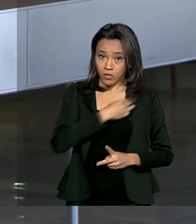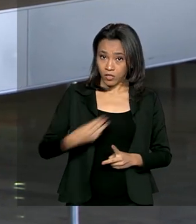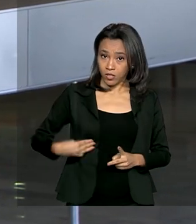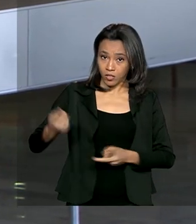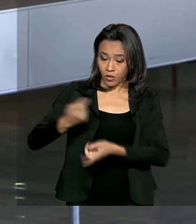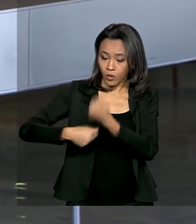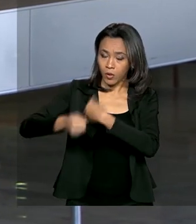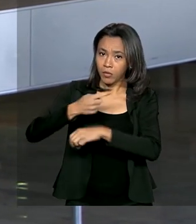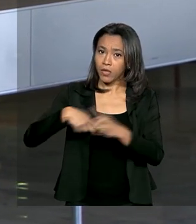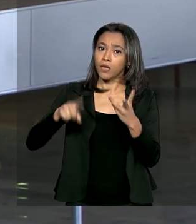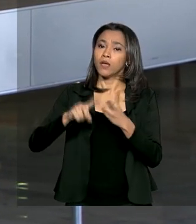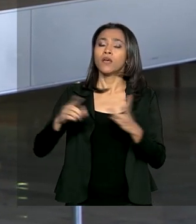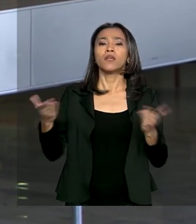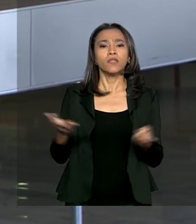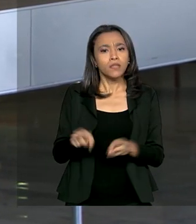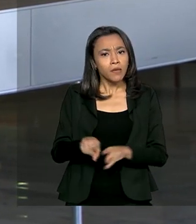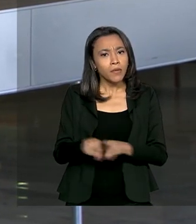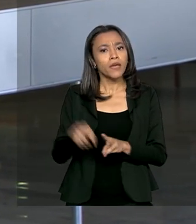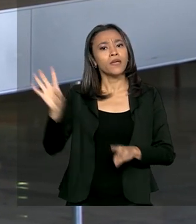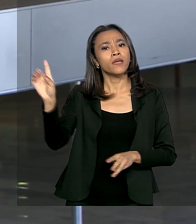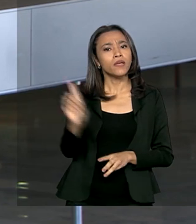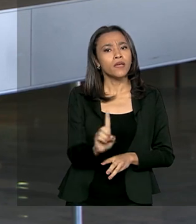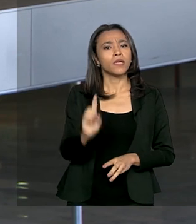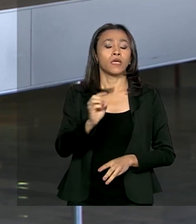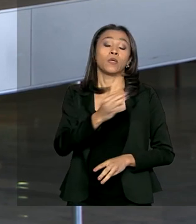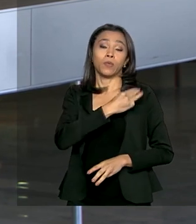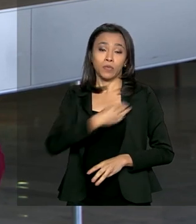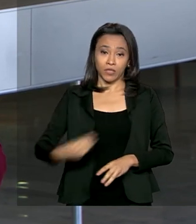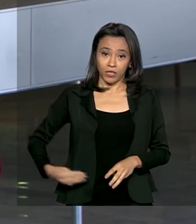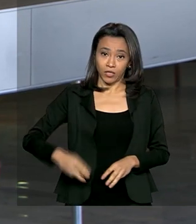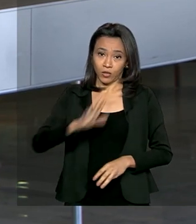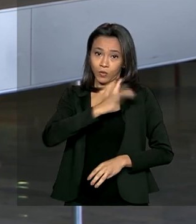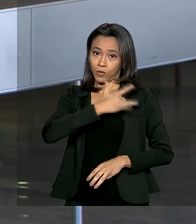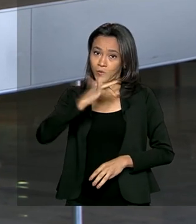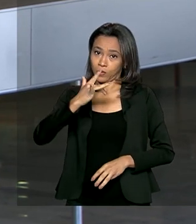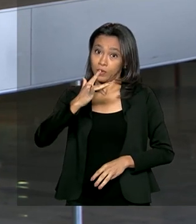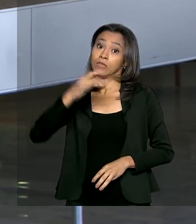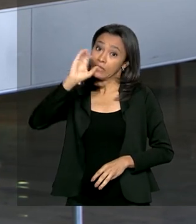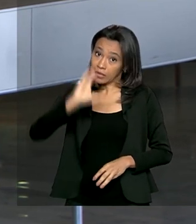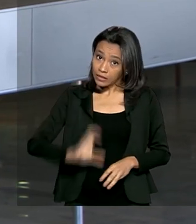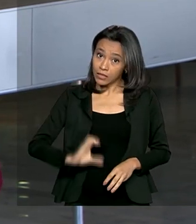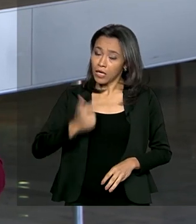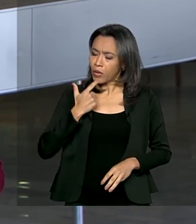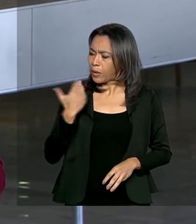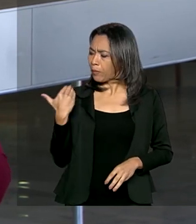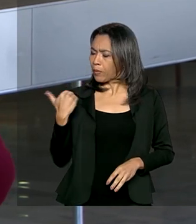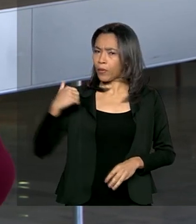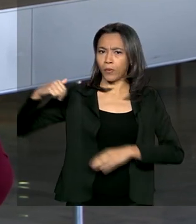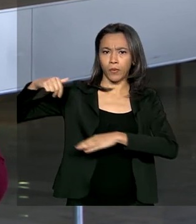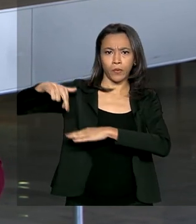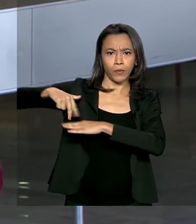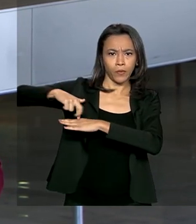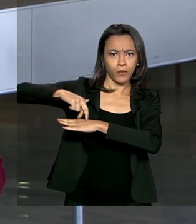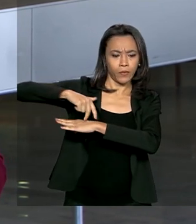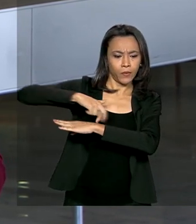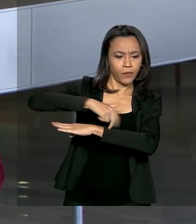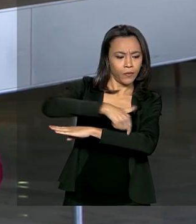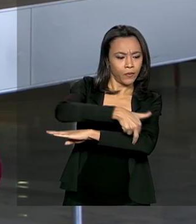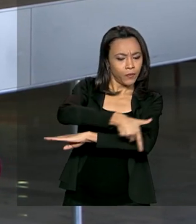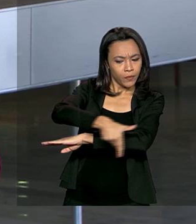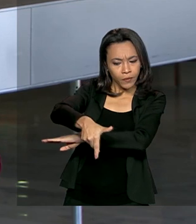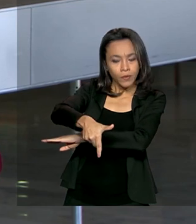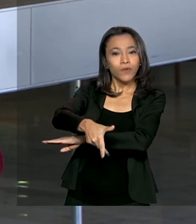último agora às 11 da manhã ele se reuniu com o ministro Onyx Lorenzoni da Cidadania. Inclusive os dois desceram há pouco agora a rampa e foram cumprimentar